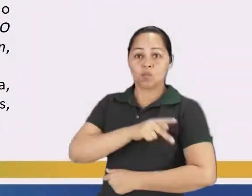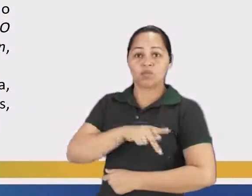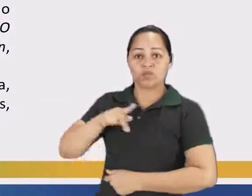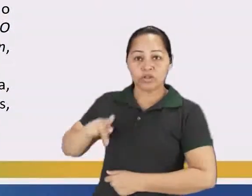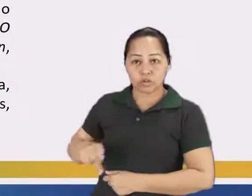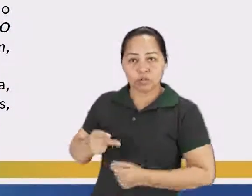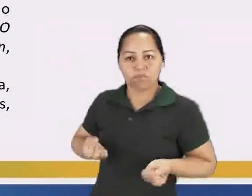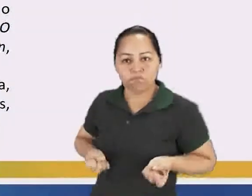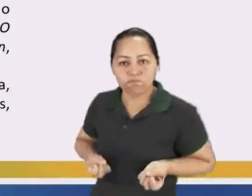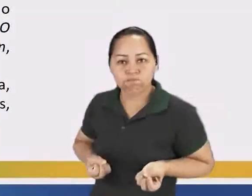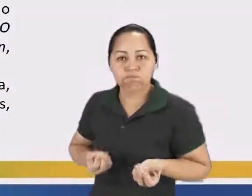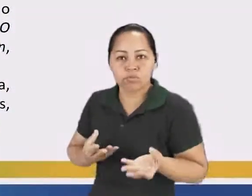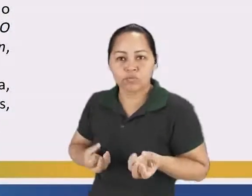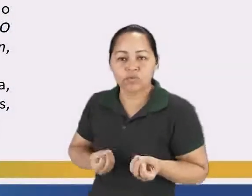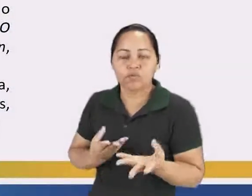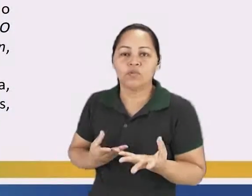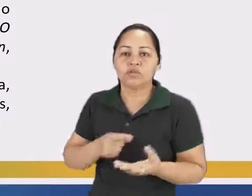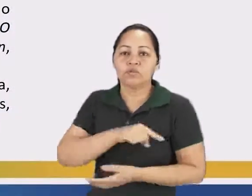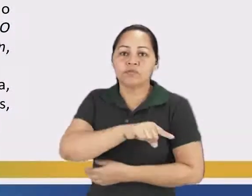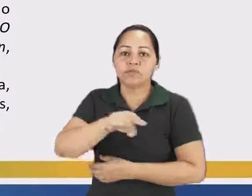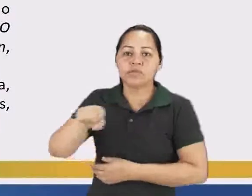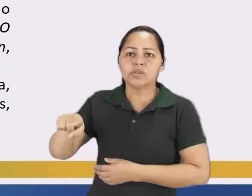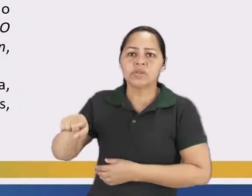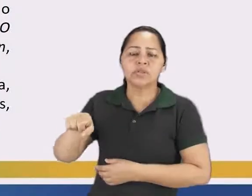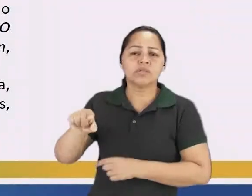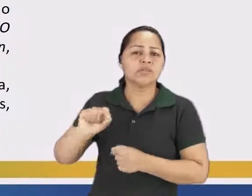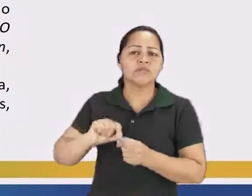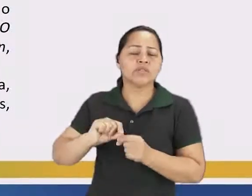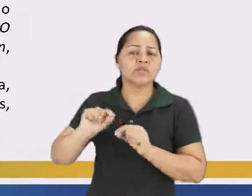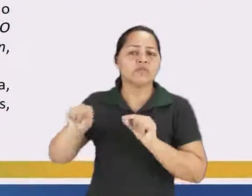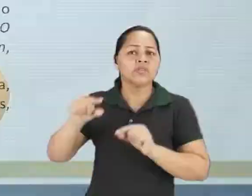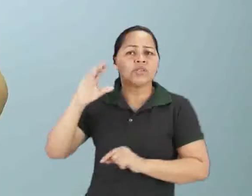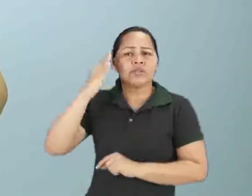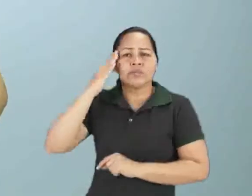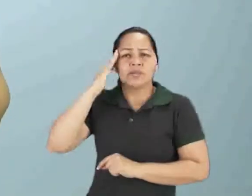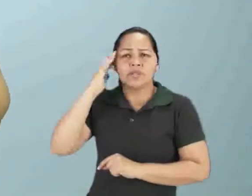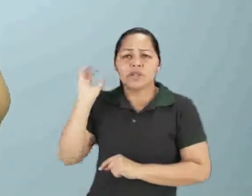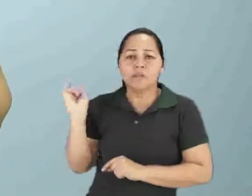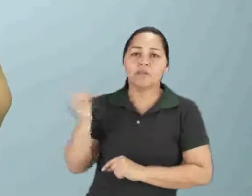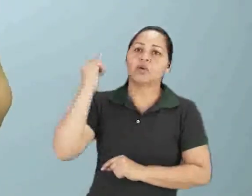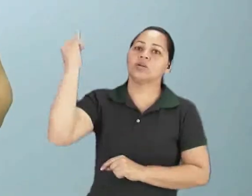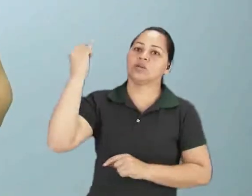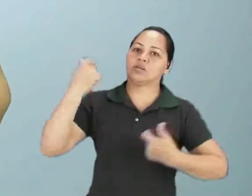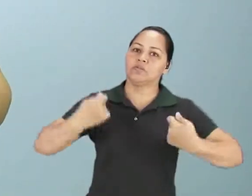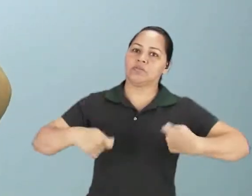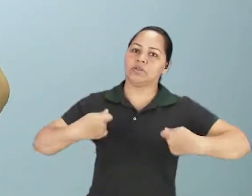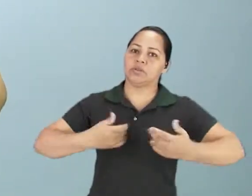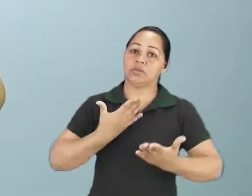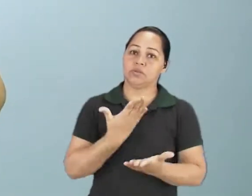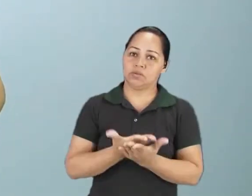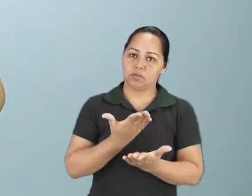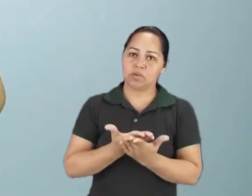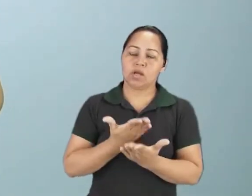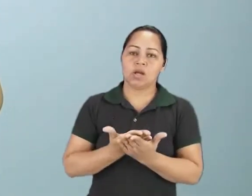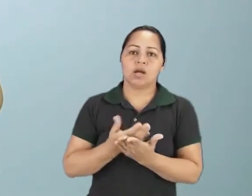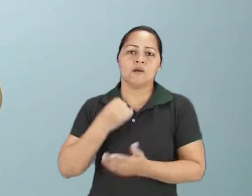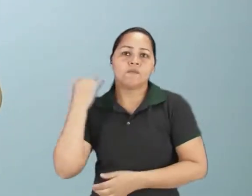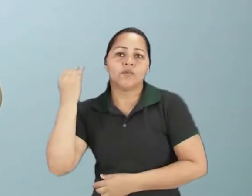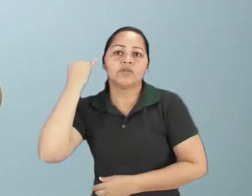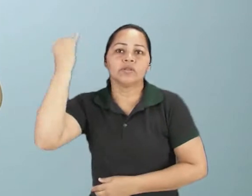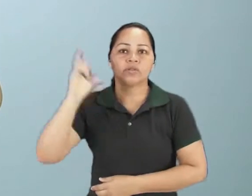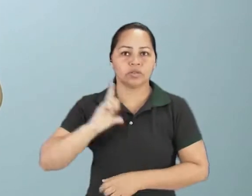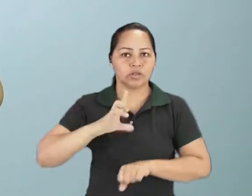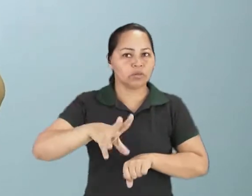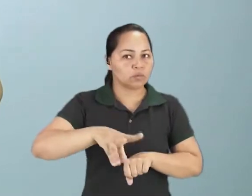aula e agora por meio desse suporte, é fazer com que você entenda a importância de se estudar, a importância de se buscar o